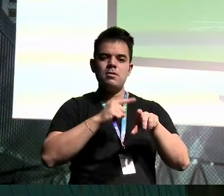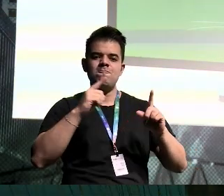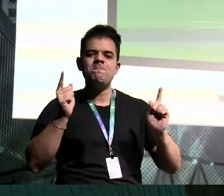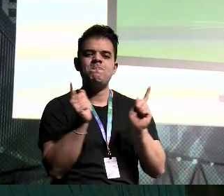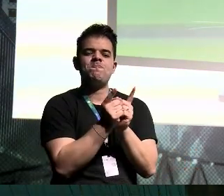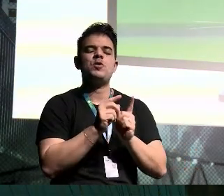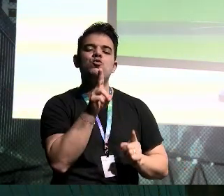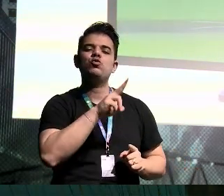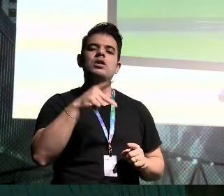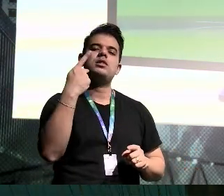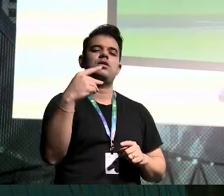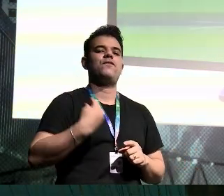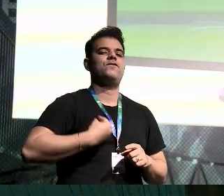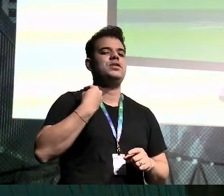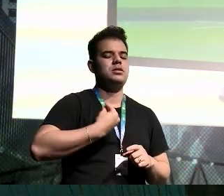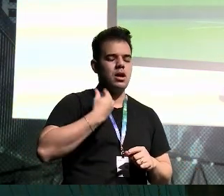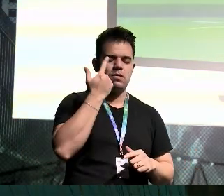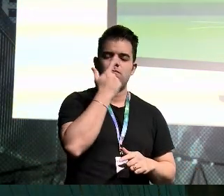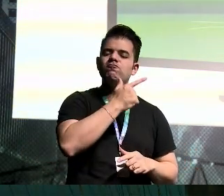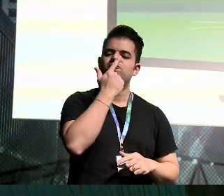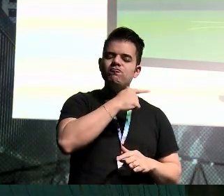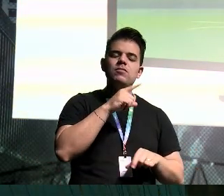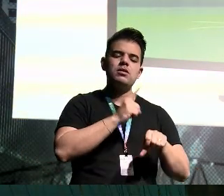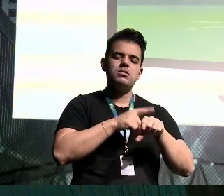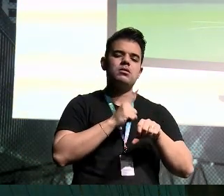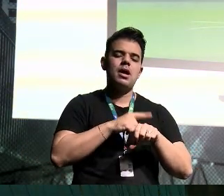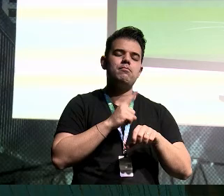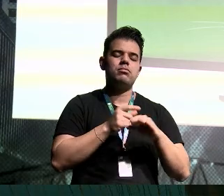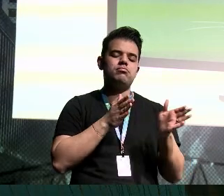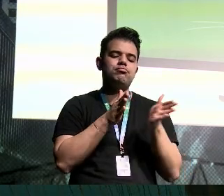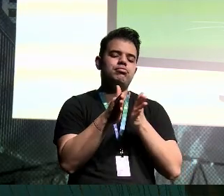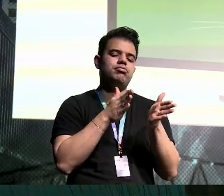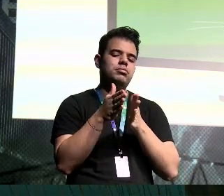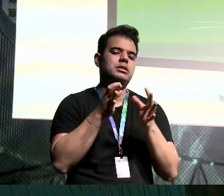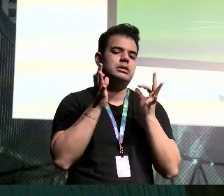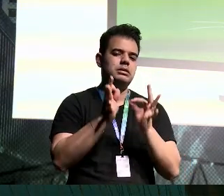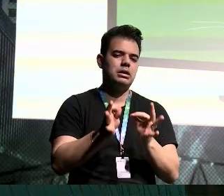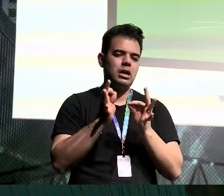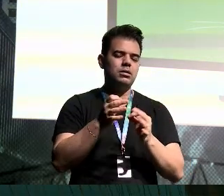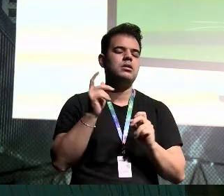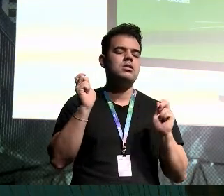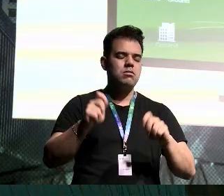tempo melhor na sua vida, isso o HyperTomation está te proporcionando com toda certeza.